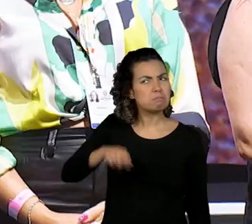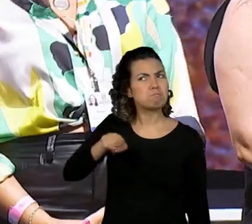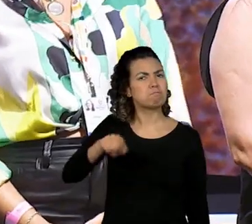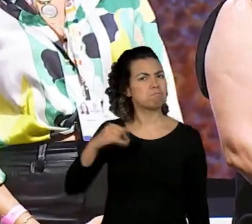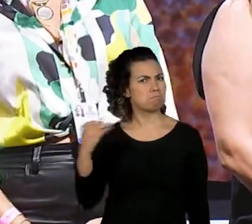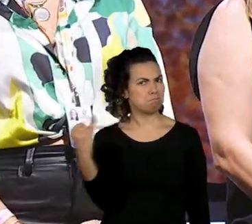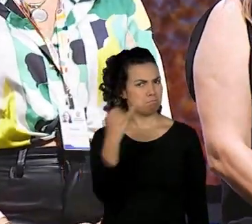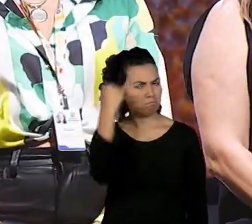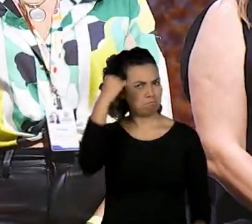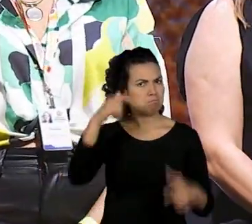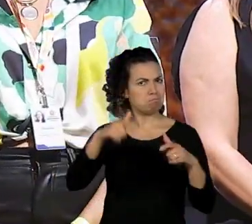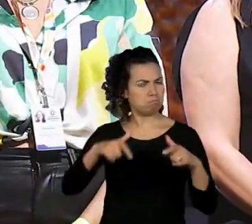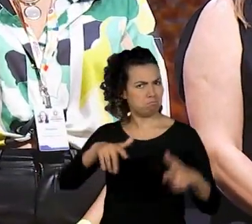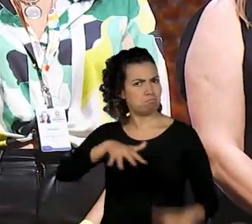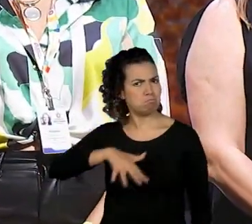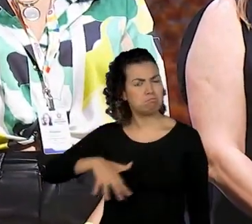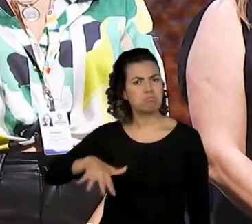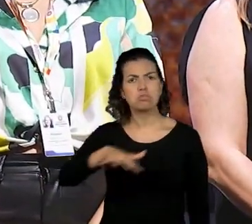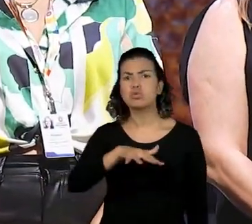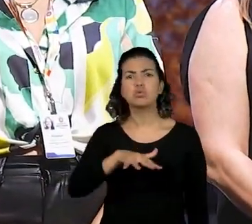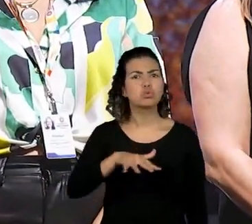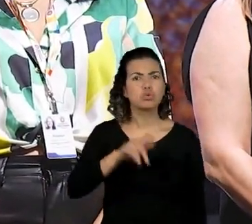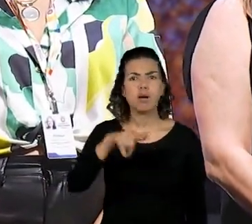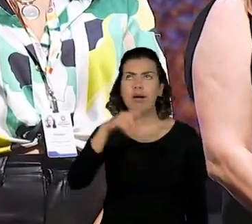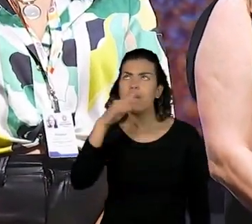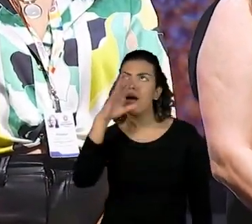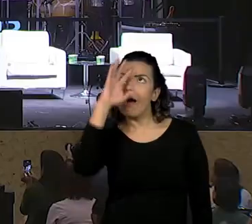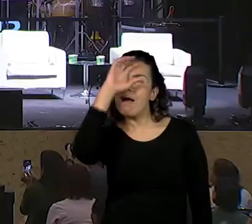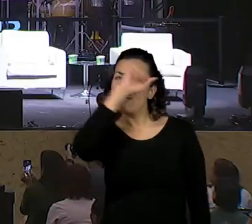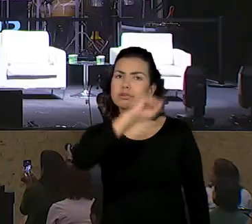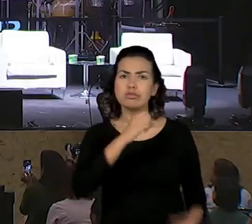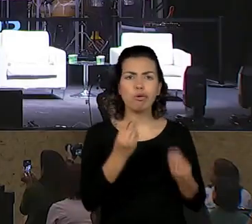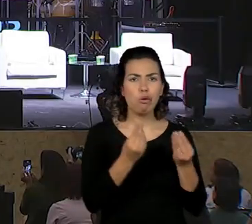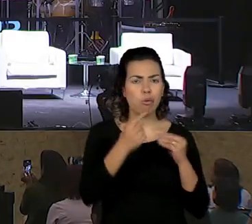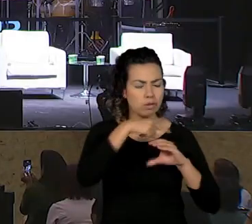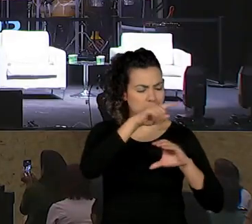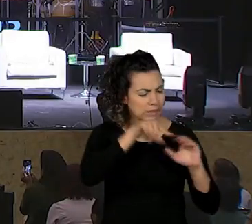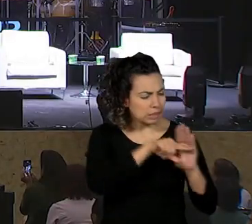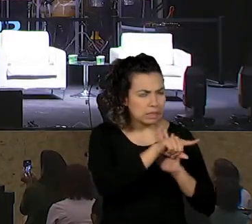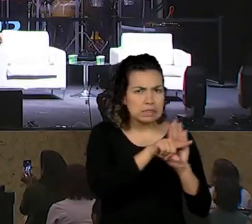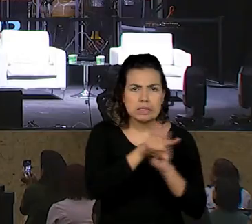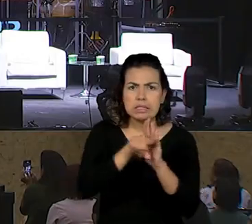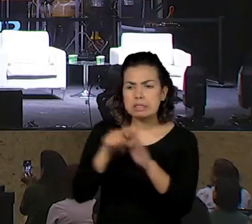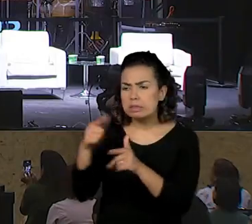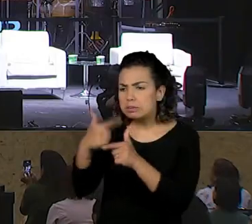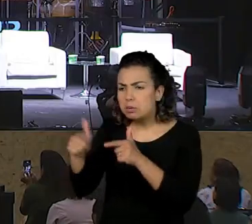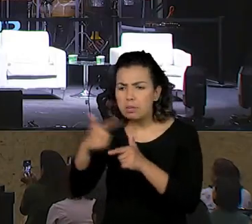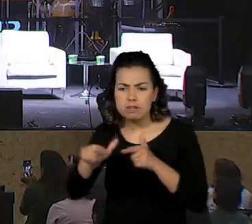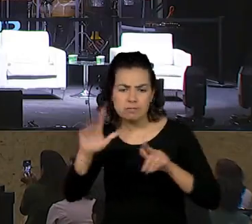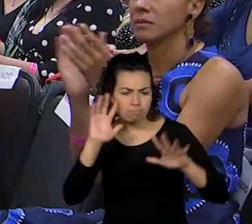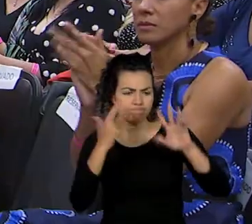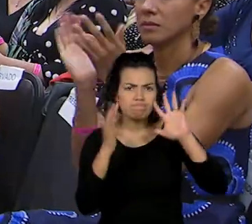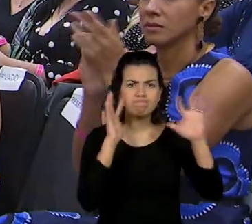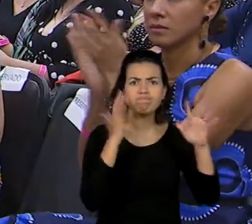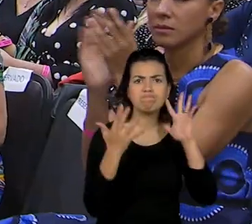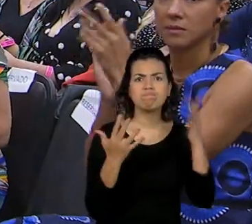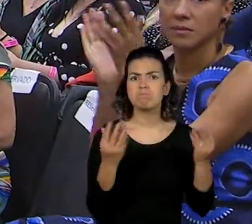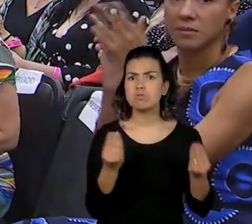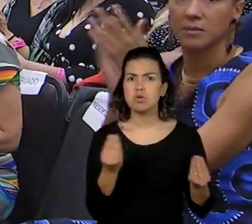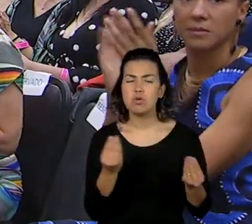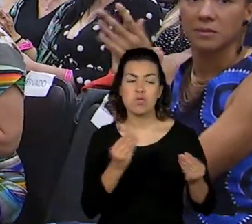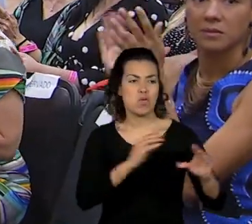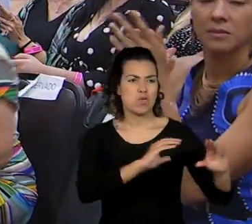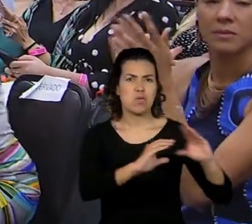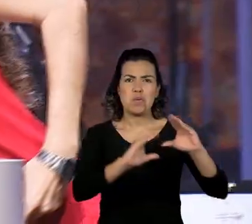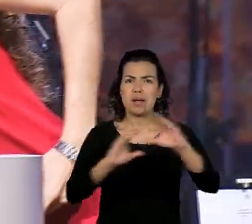com eixos matrizes de saberes, né? Pensamento científico, resolução de problemática, comunicação, entre outros. Muito